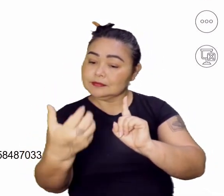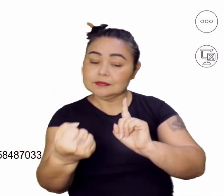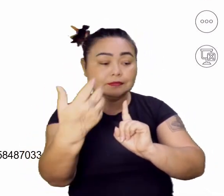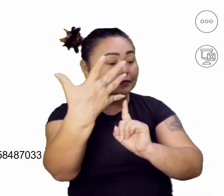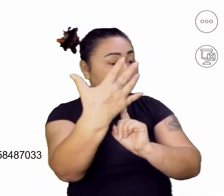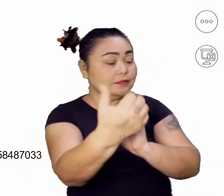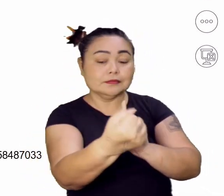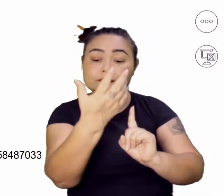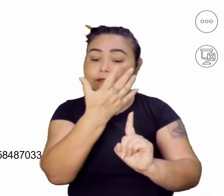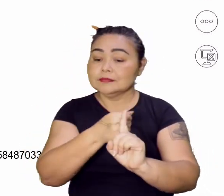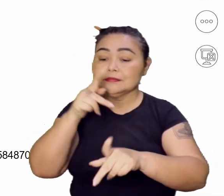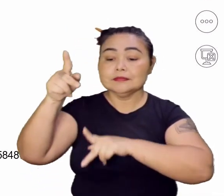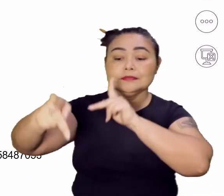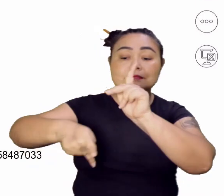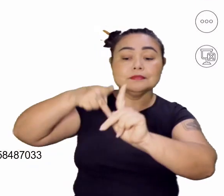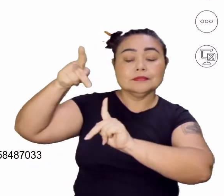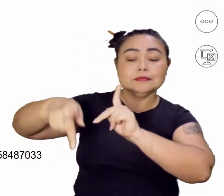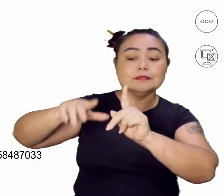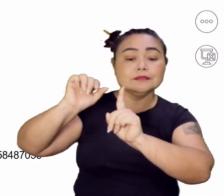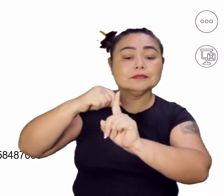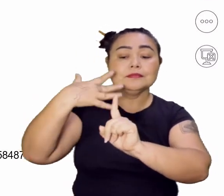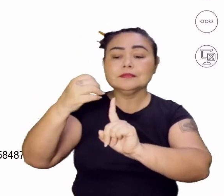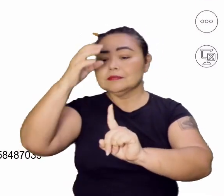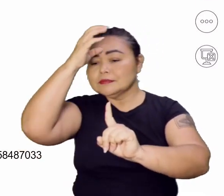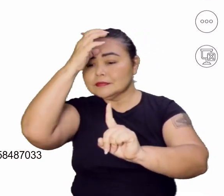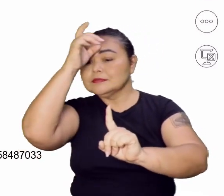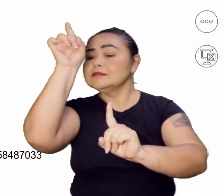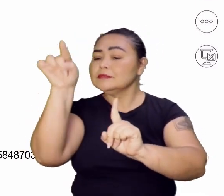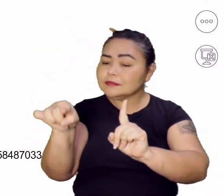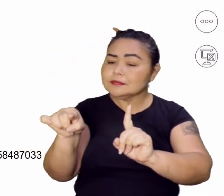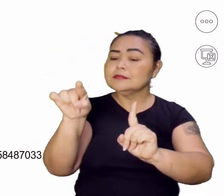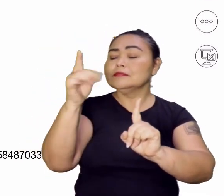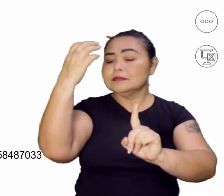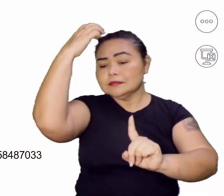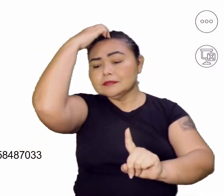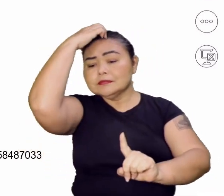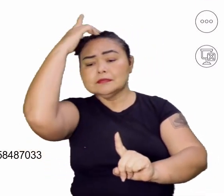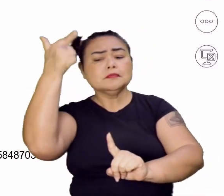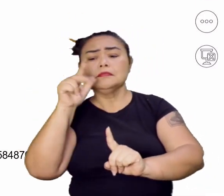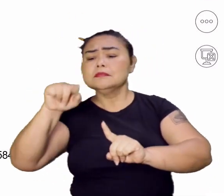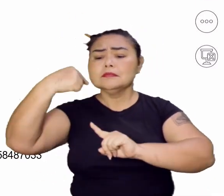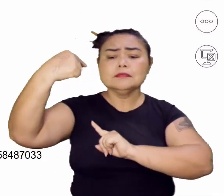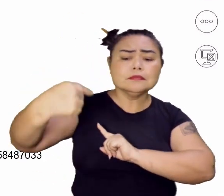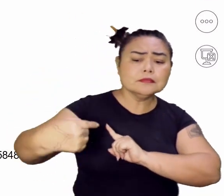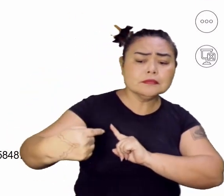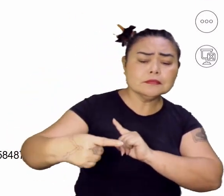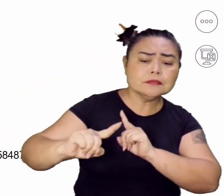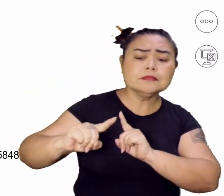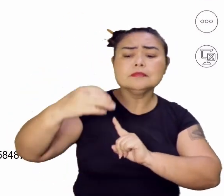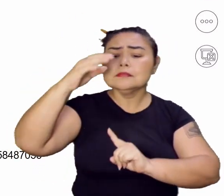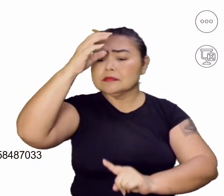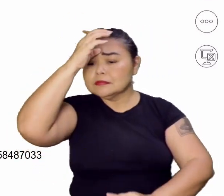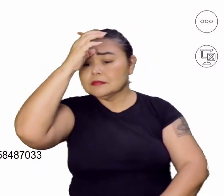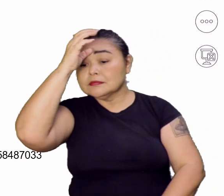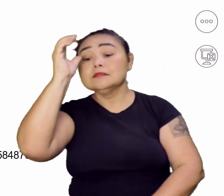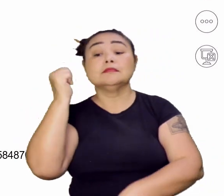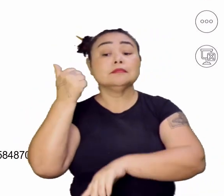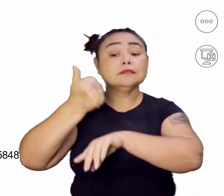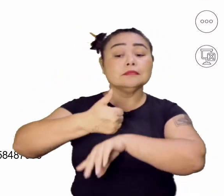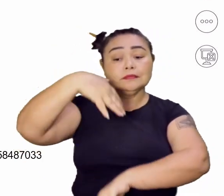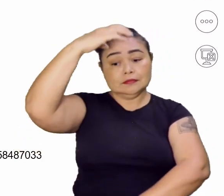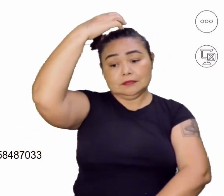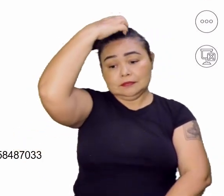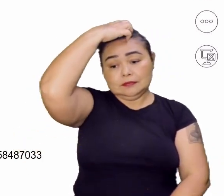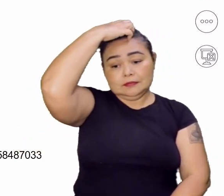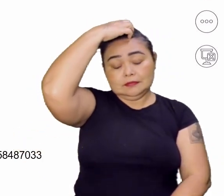A população diz, então, vai ser seu tio, que vai ser o rei de Portugal. Não tem herdeiro. Seu tio se torna o rei de Portugal,